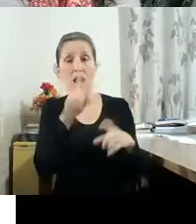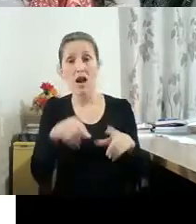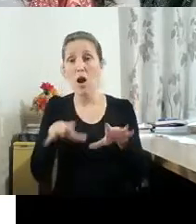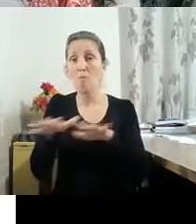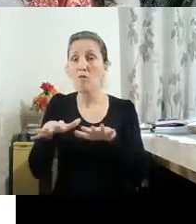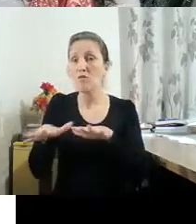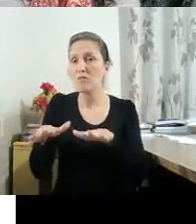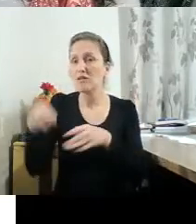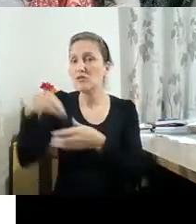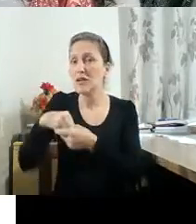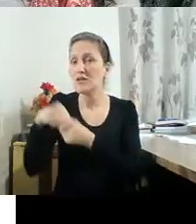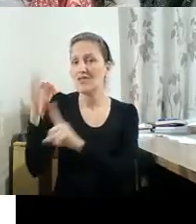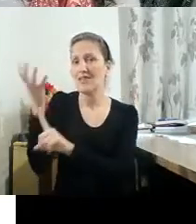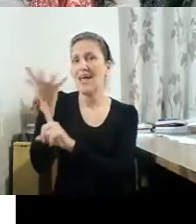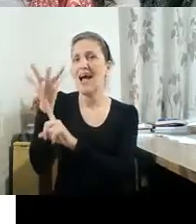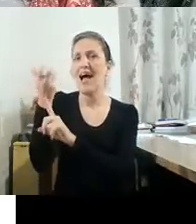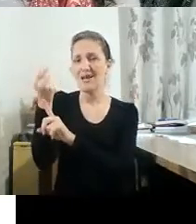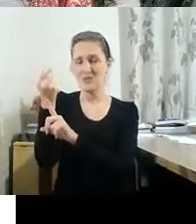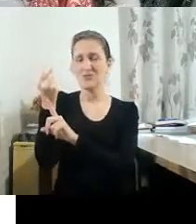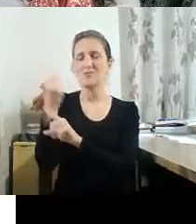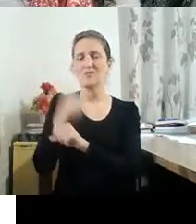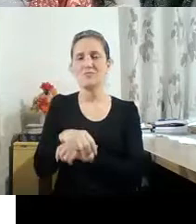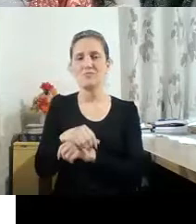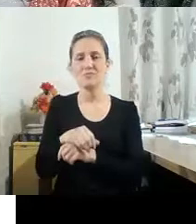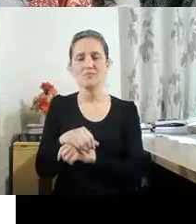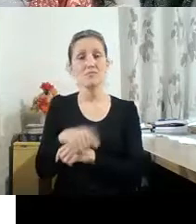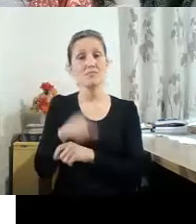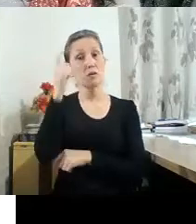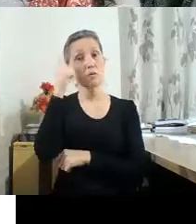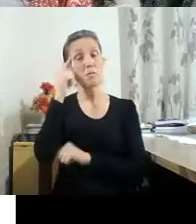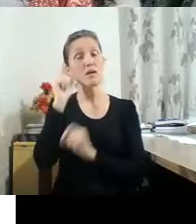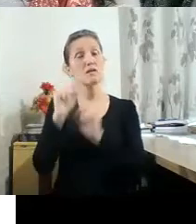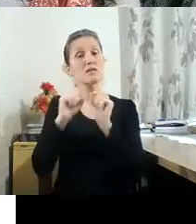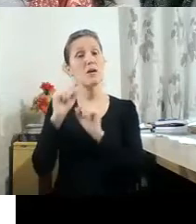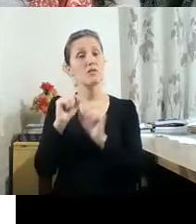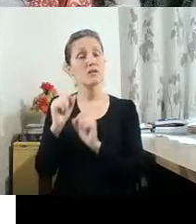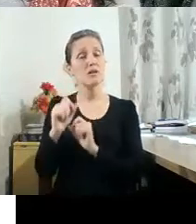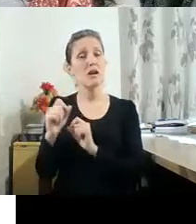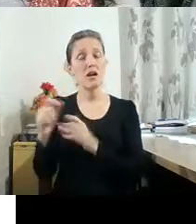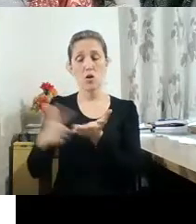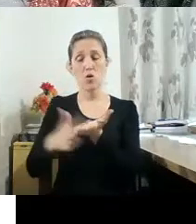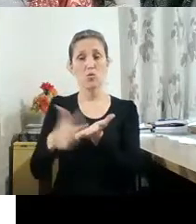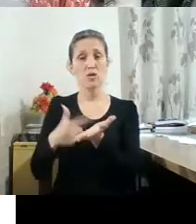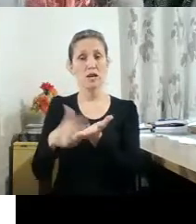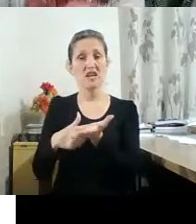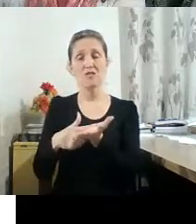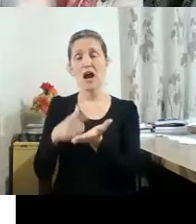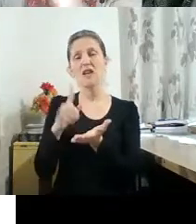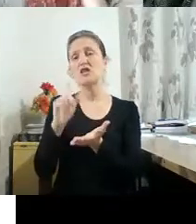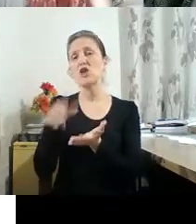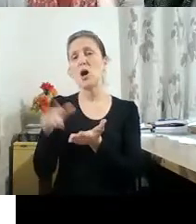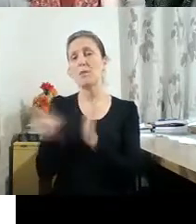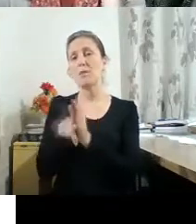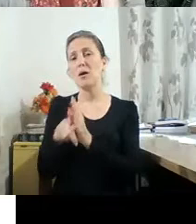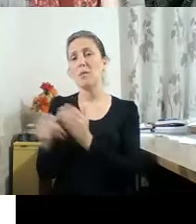da arte. É um movimento que pensa o livro não como um suporte. E a gente, eu